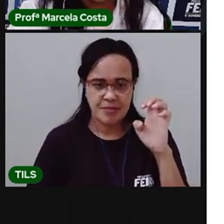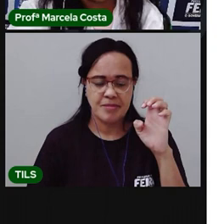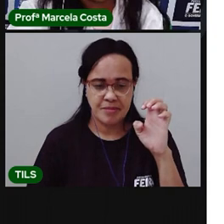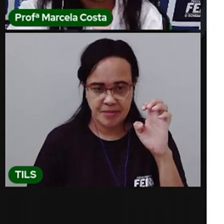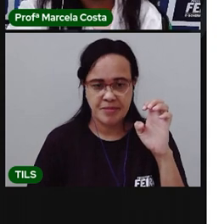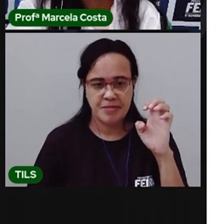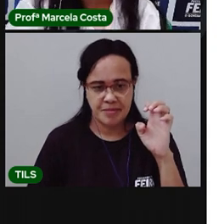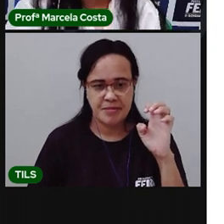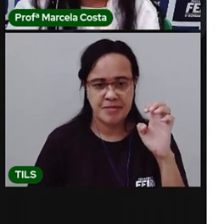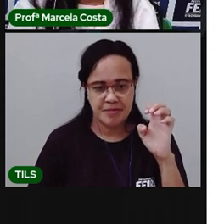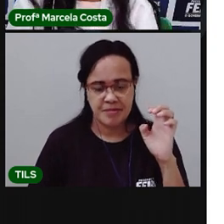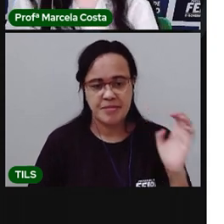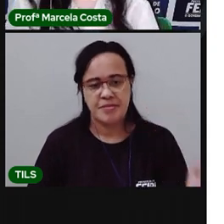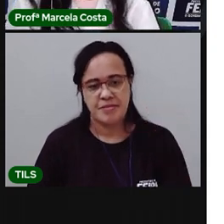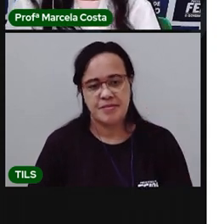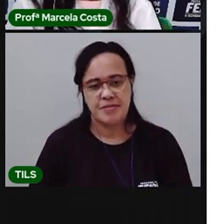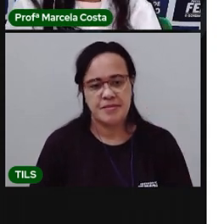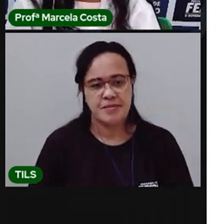está aqui.